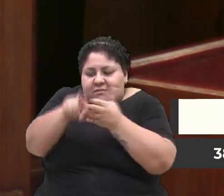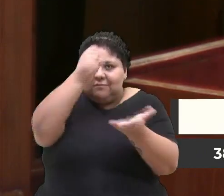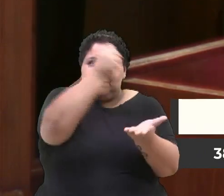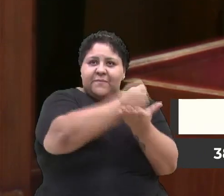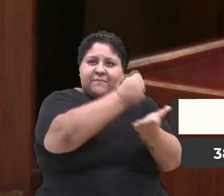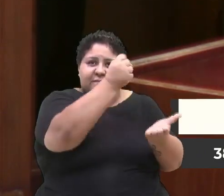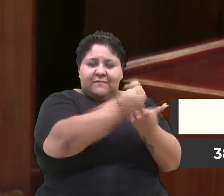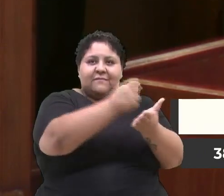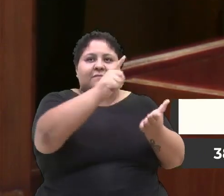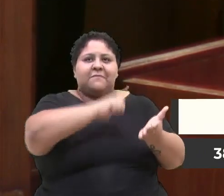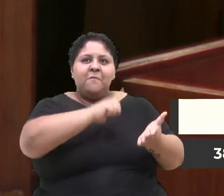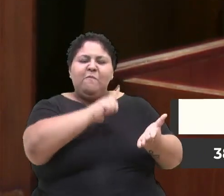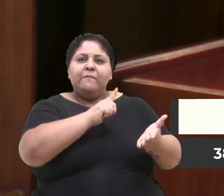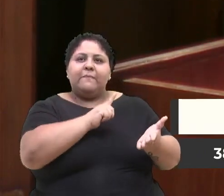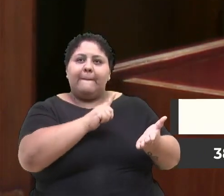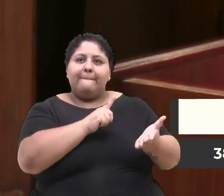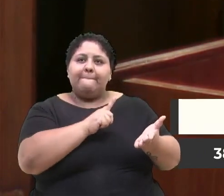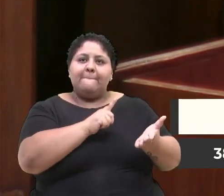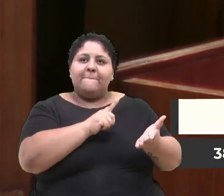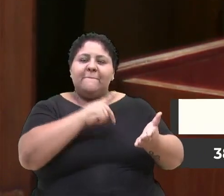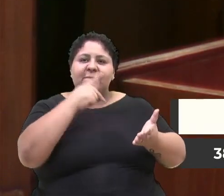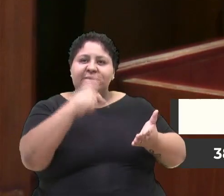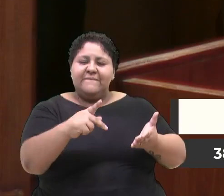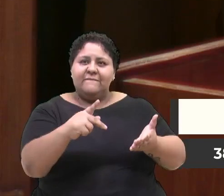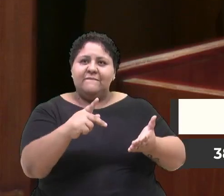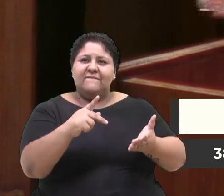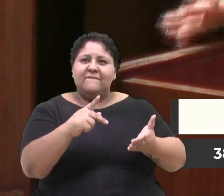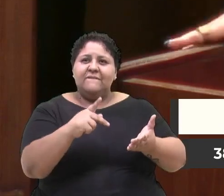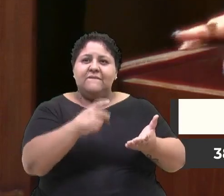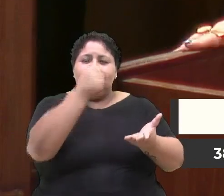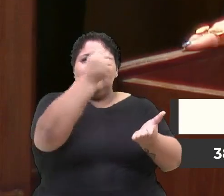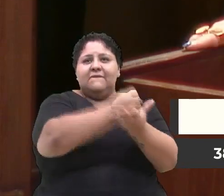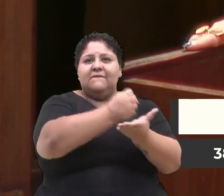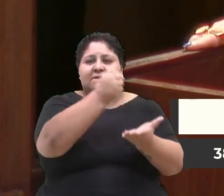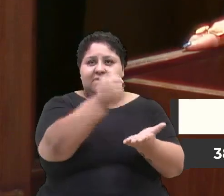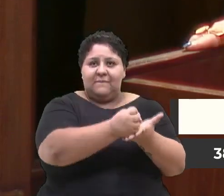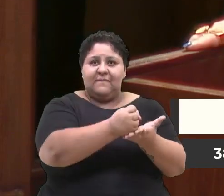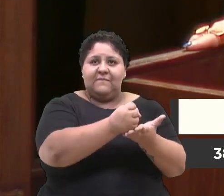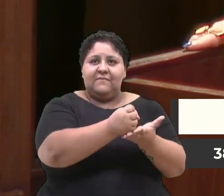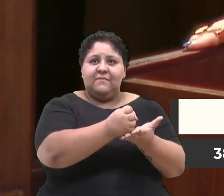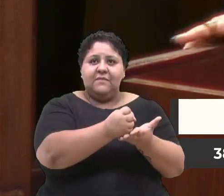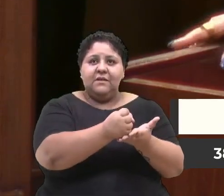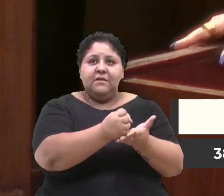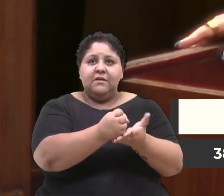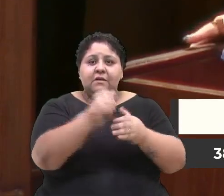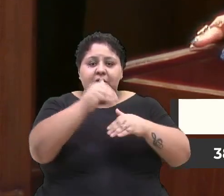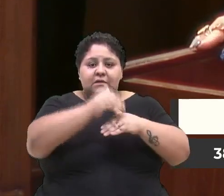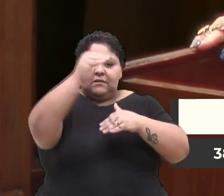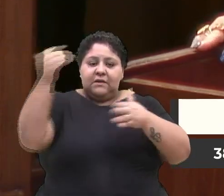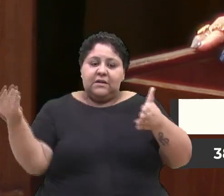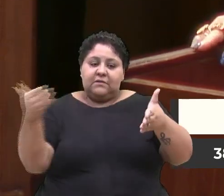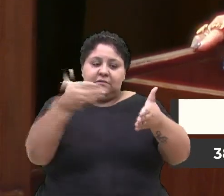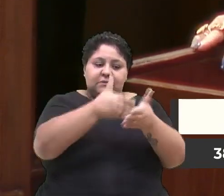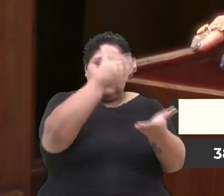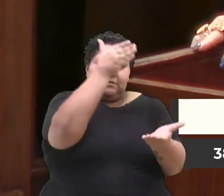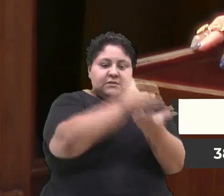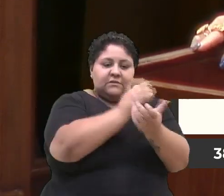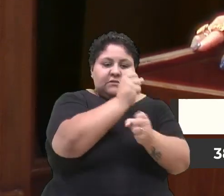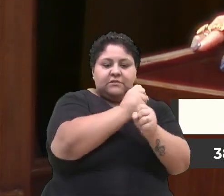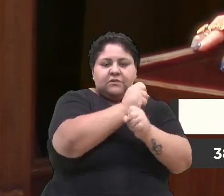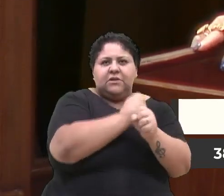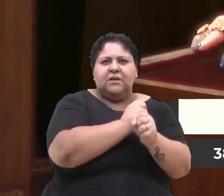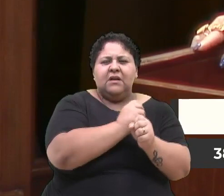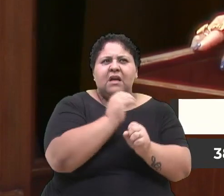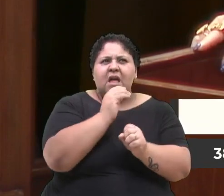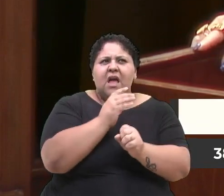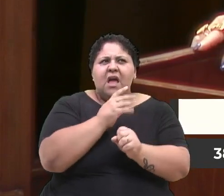teve a sua contratação prorrogada até a metade do ano que vem, se eu não me